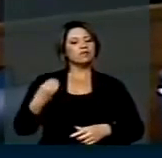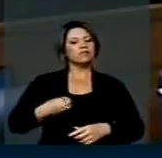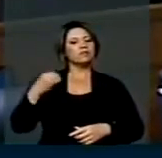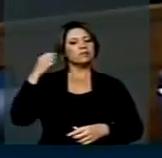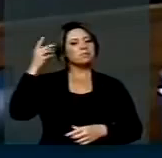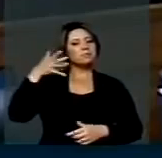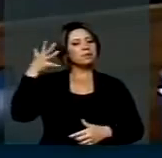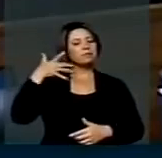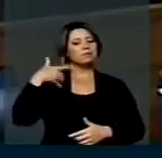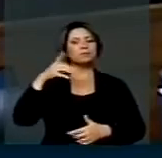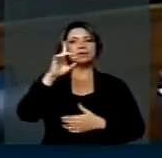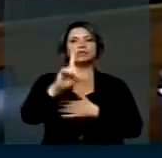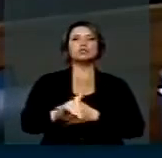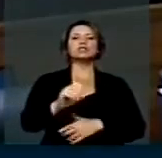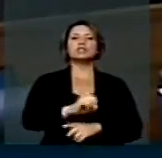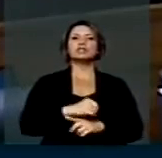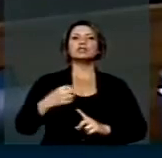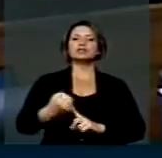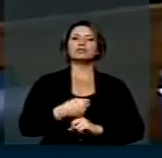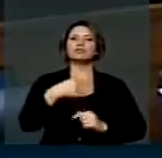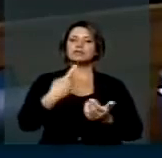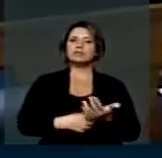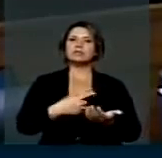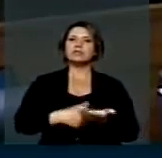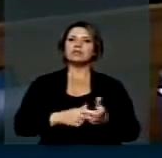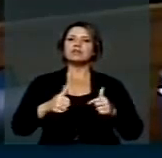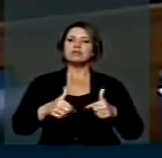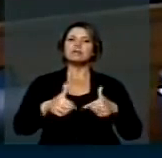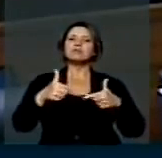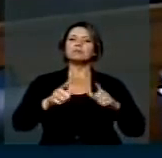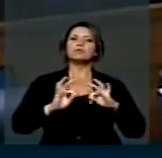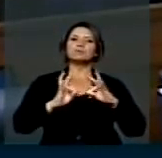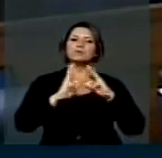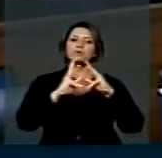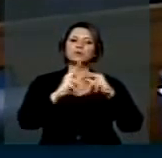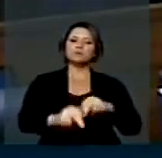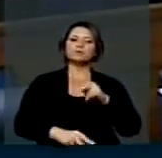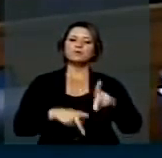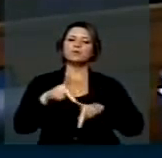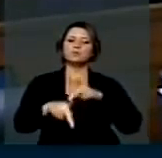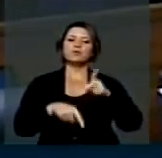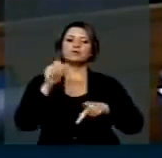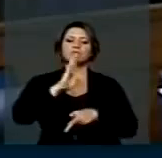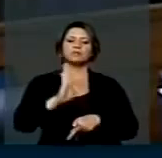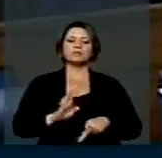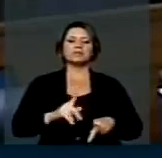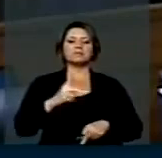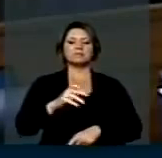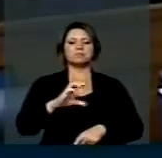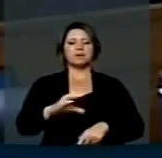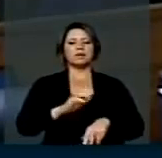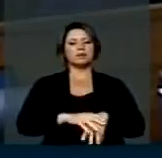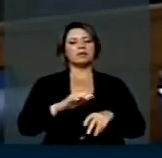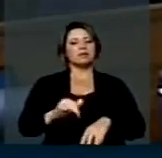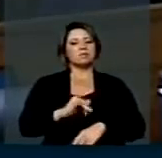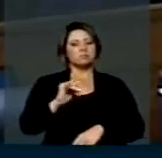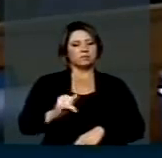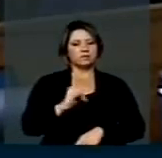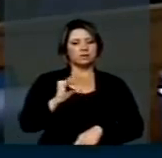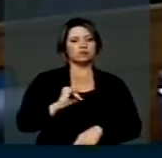política, pelos direitos sociais, é a marca da sua história e, sobretudo, ao povo brasileiro, uma PEC desta importância. Senhor